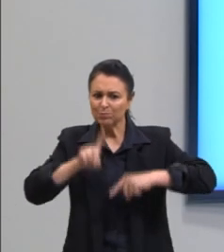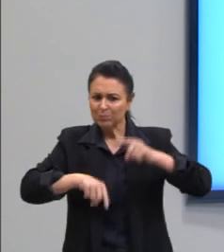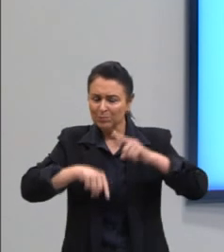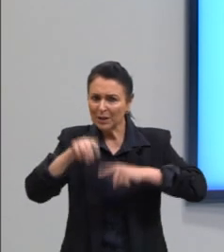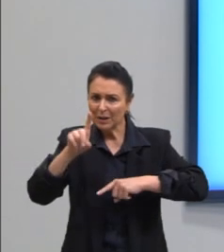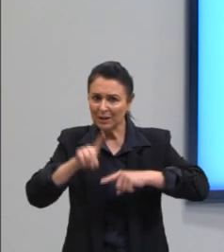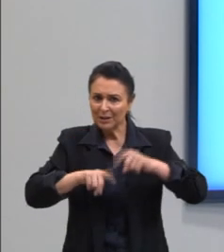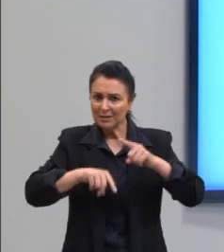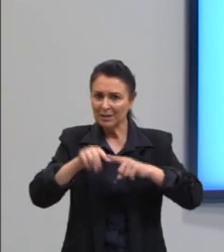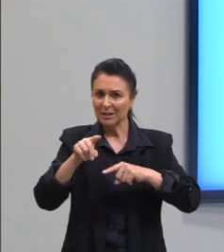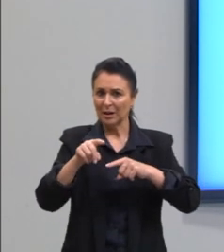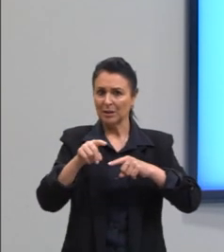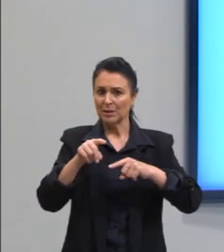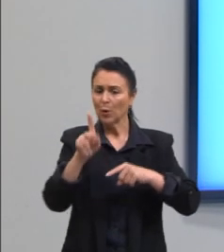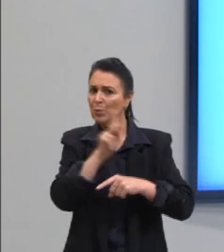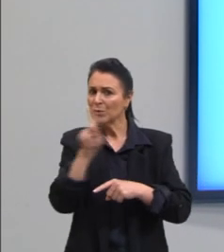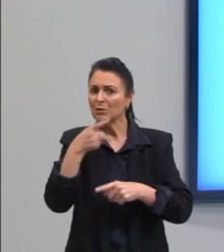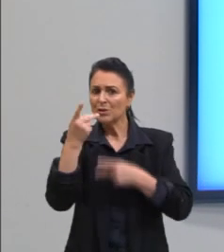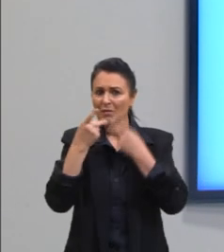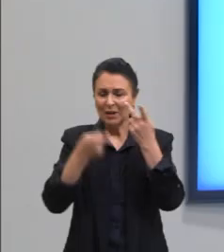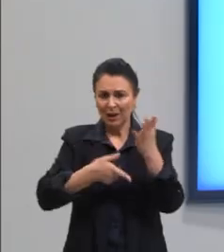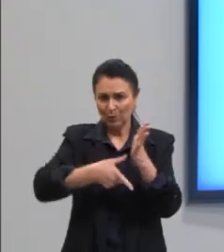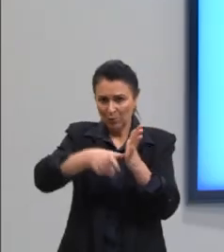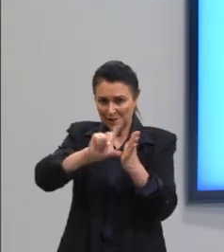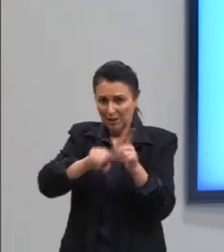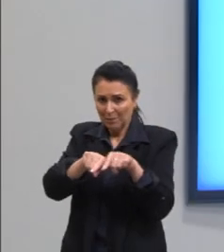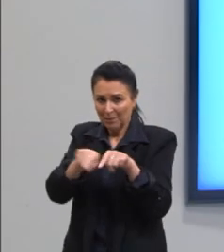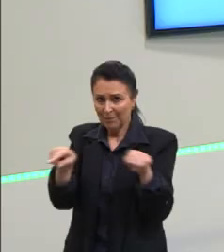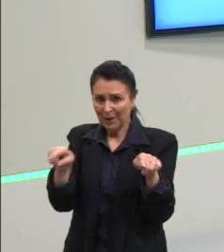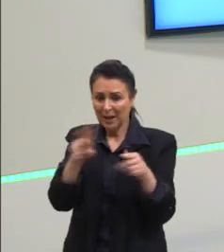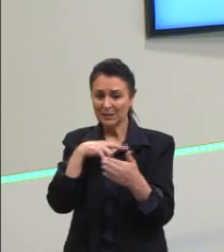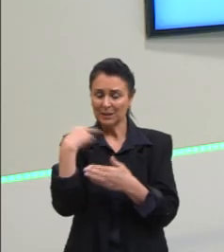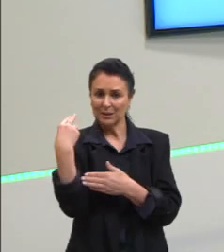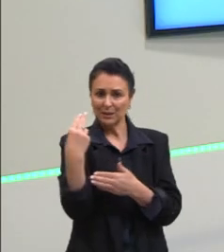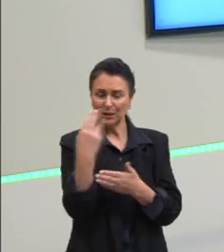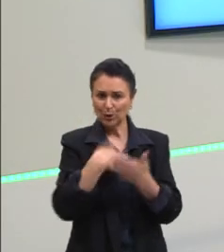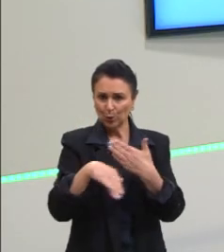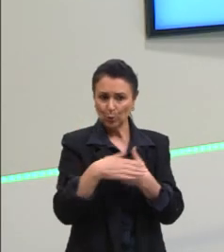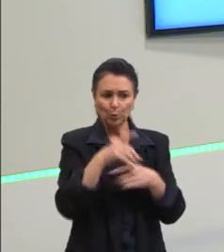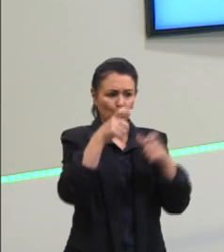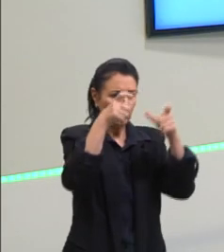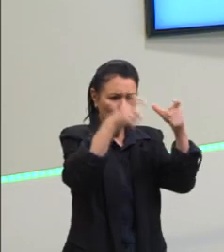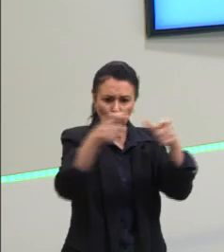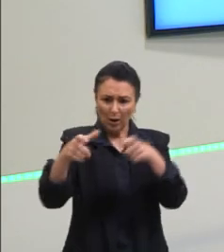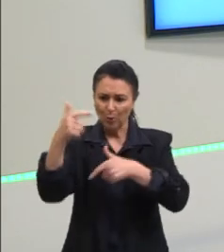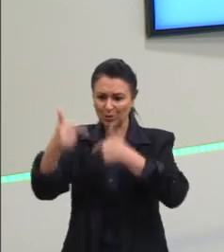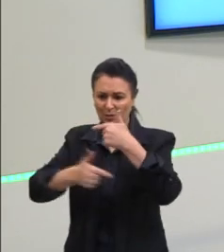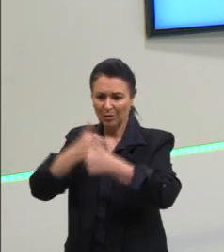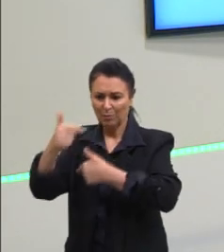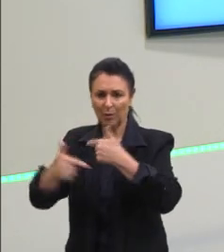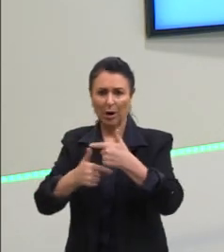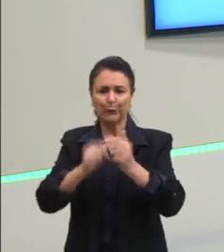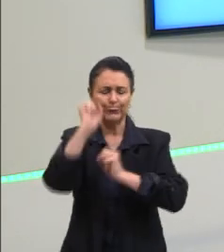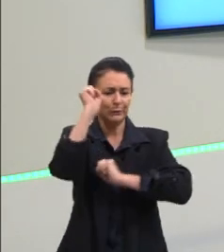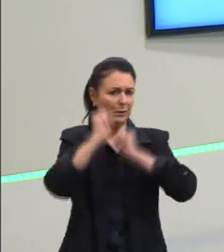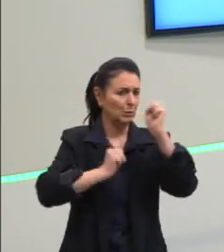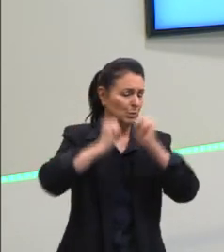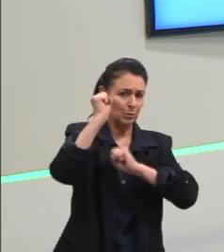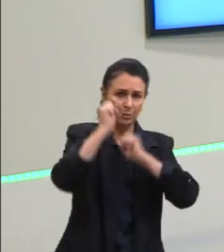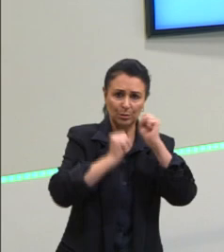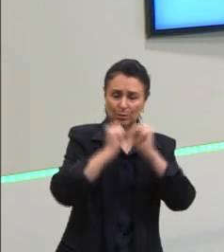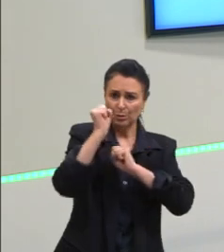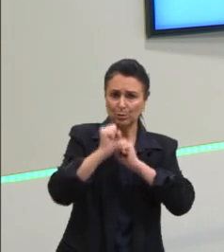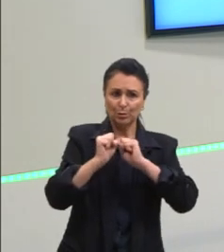eu não havia citado, mas em todo o nosso, em qualquer local de trabalho, seja na indústria ou seja